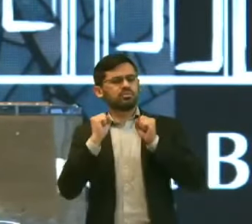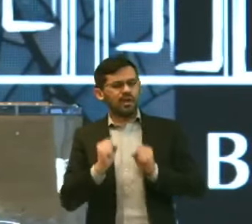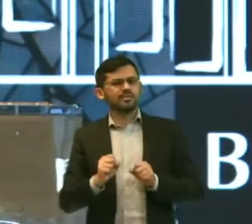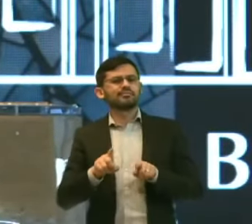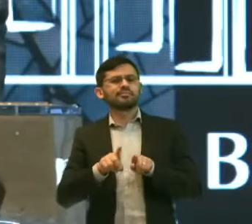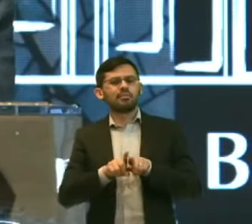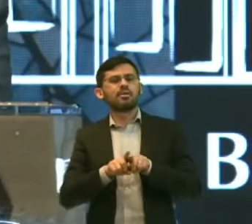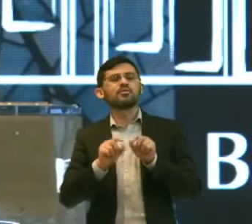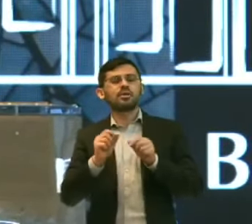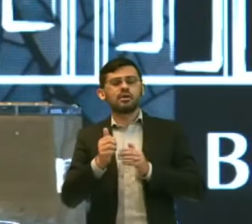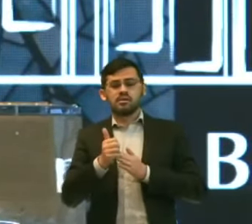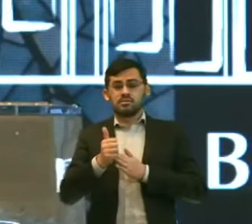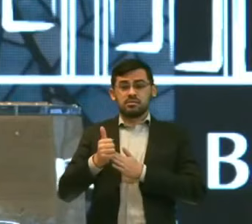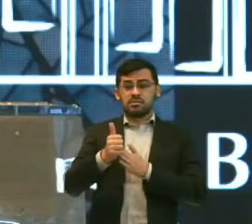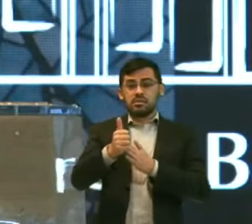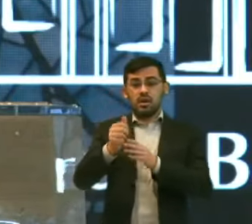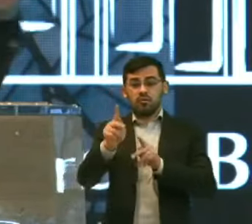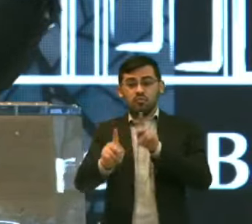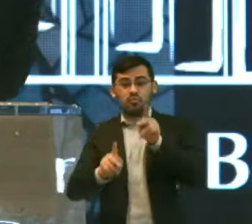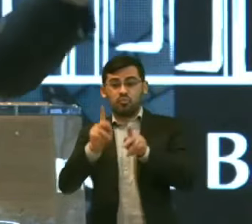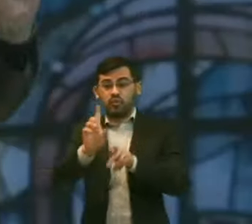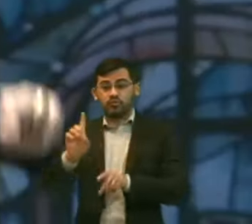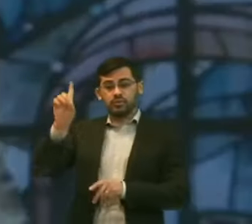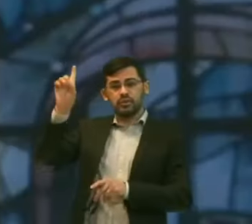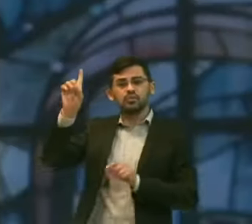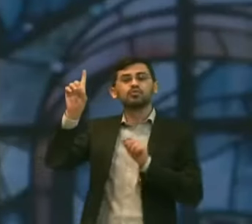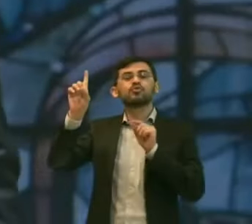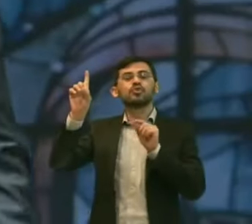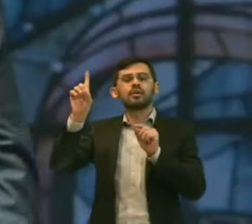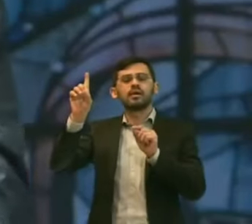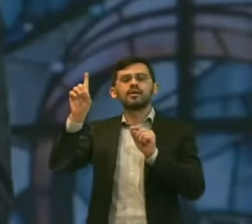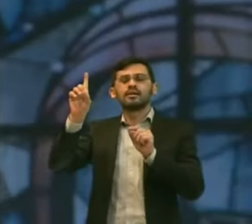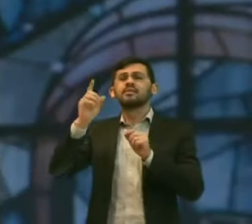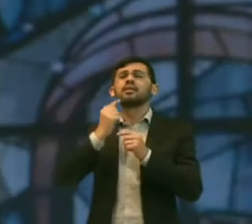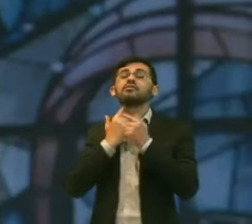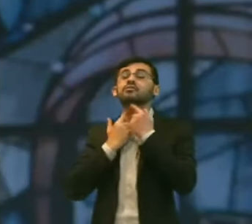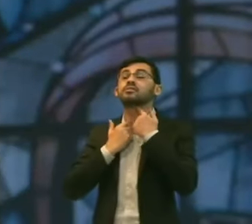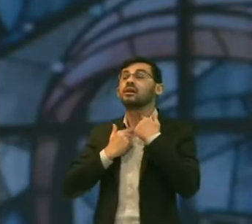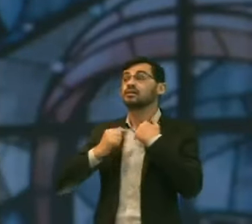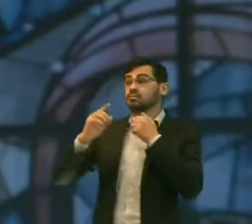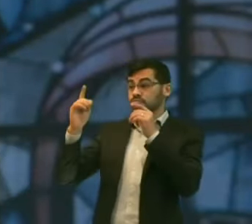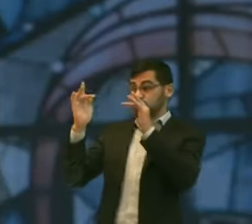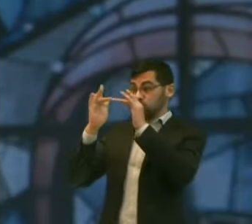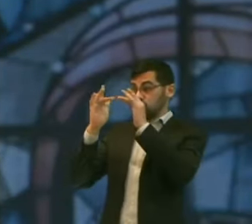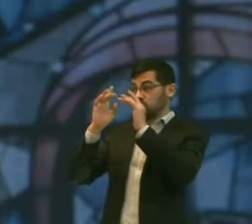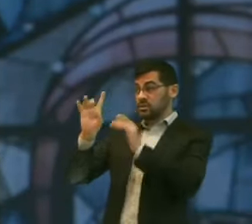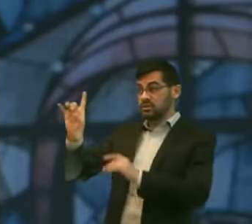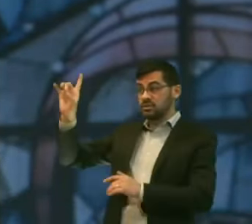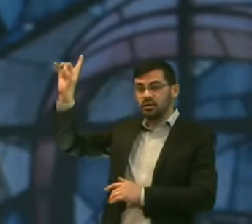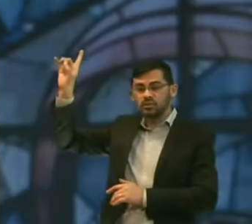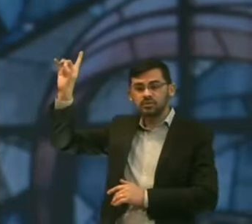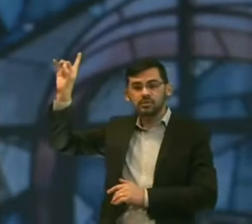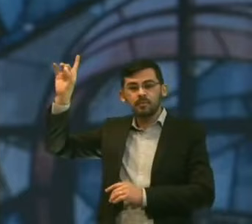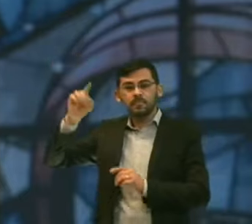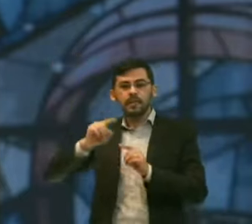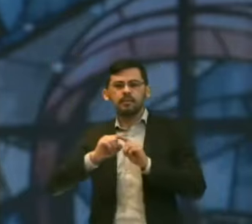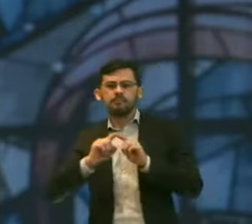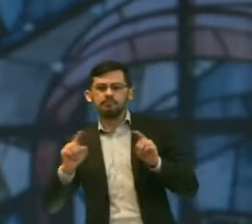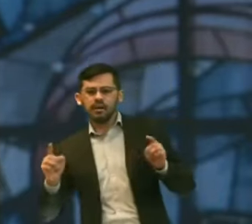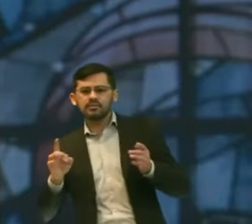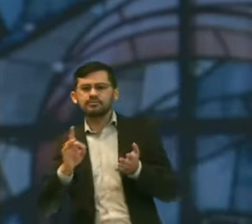Conduzir o povo de Deus Na direção da sua vontade E o interessante É que na